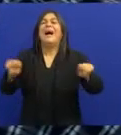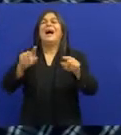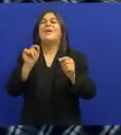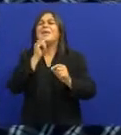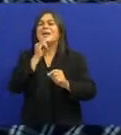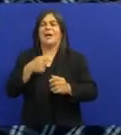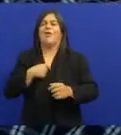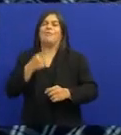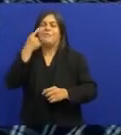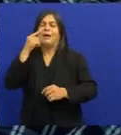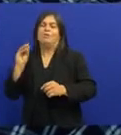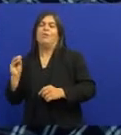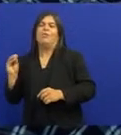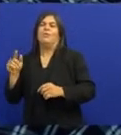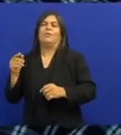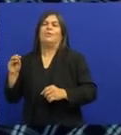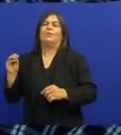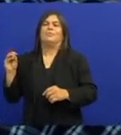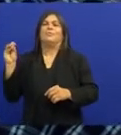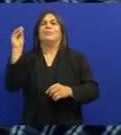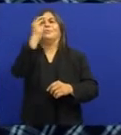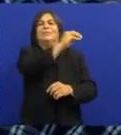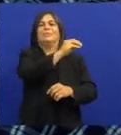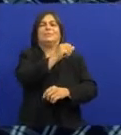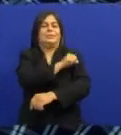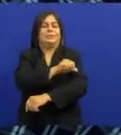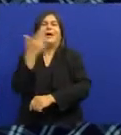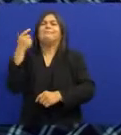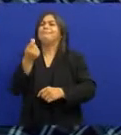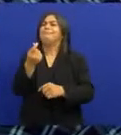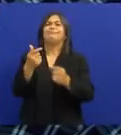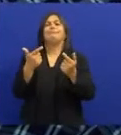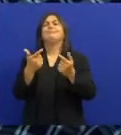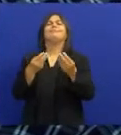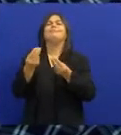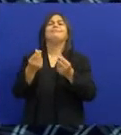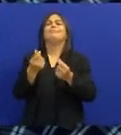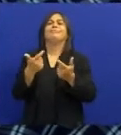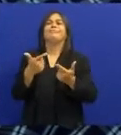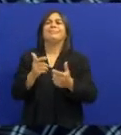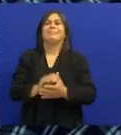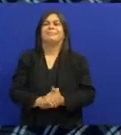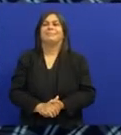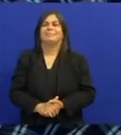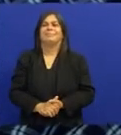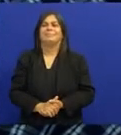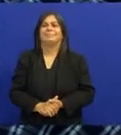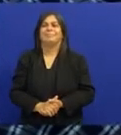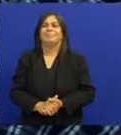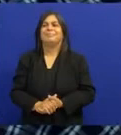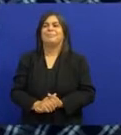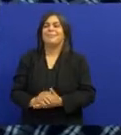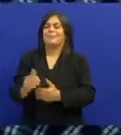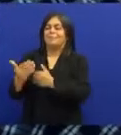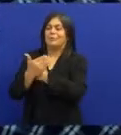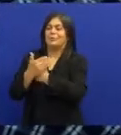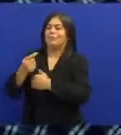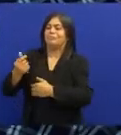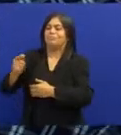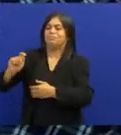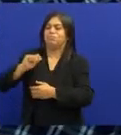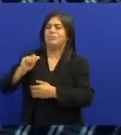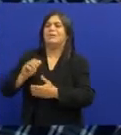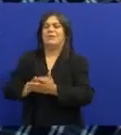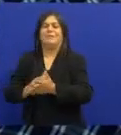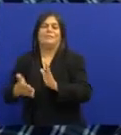Aí um dia eu se esmei De ir para Rio de Janeiro Mas cadê? Eu não tinha dinheiro Não tinha nada Para ir para o Rio de Janeiro Consegui arranjar um